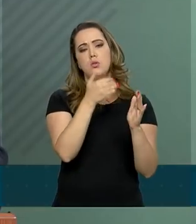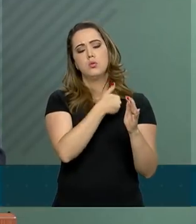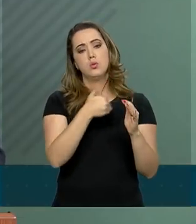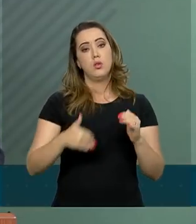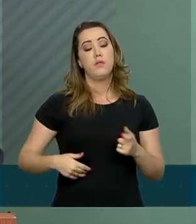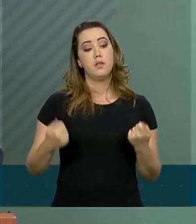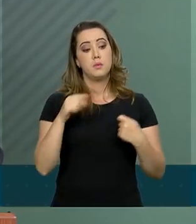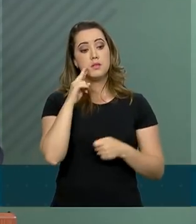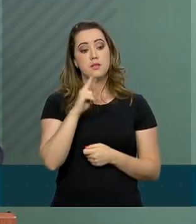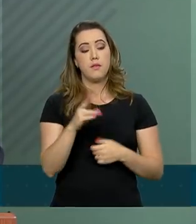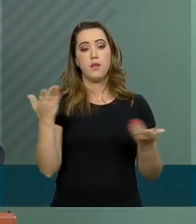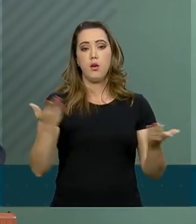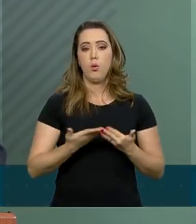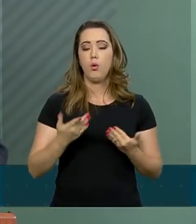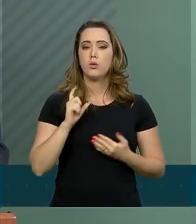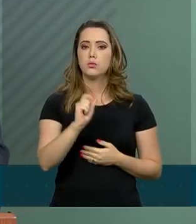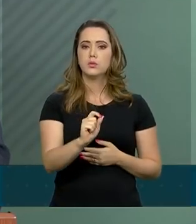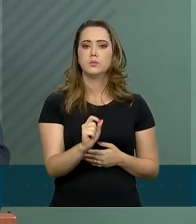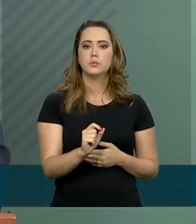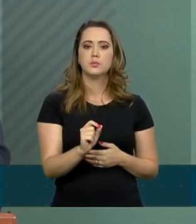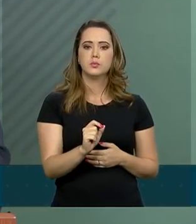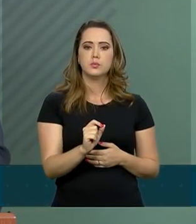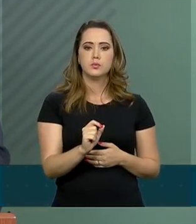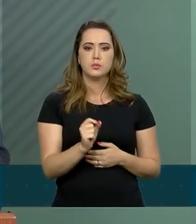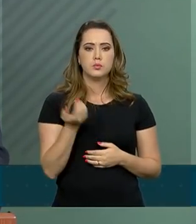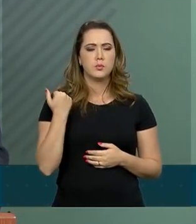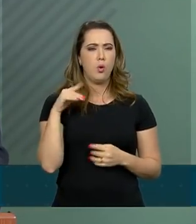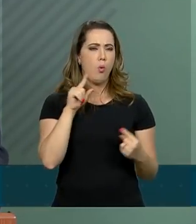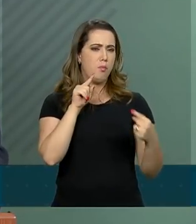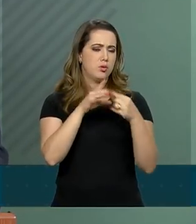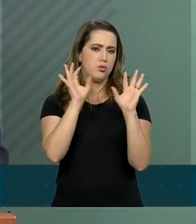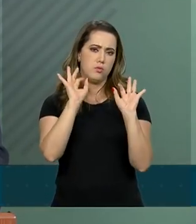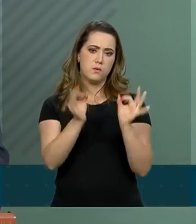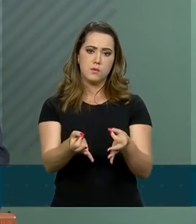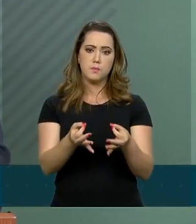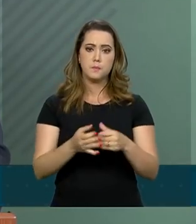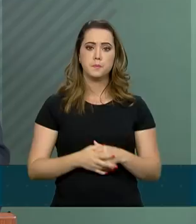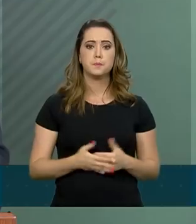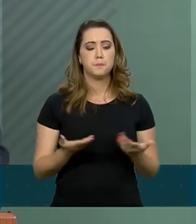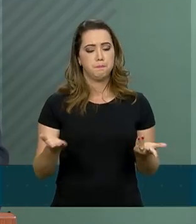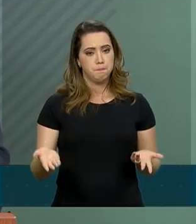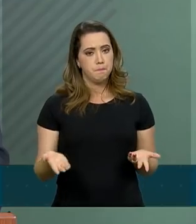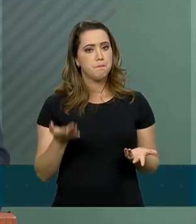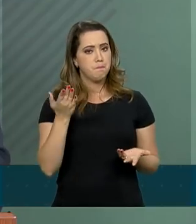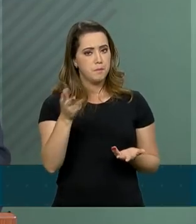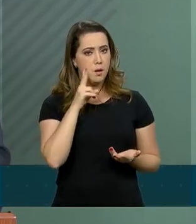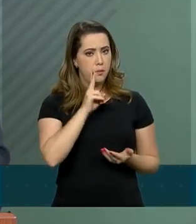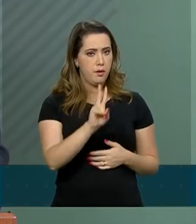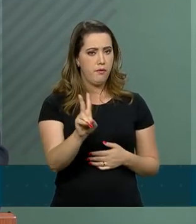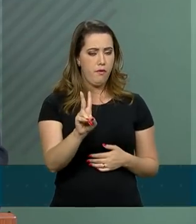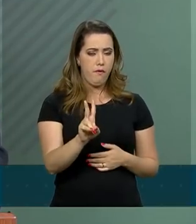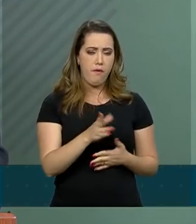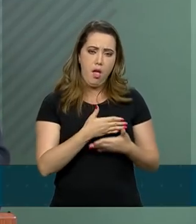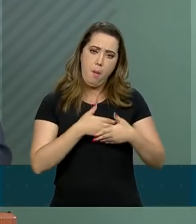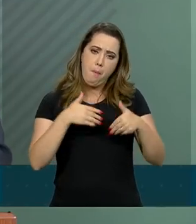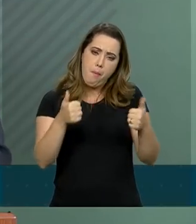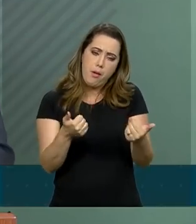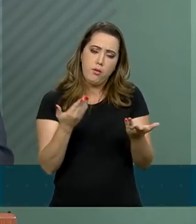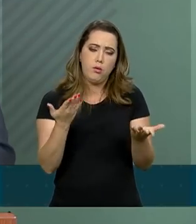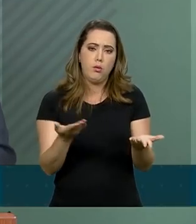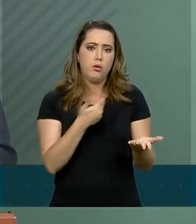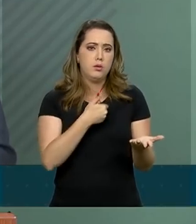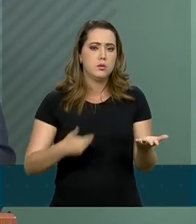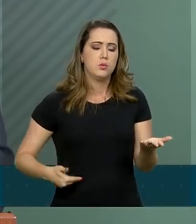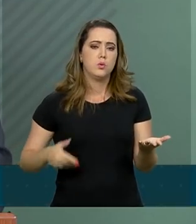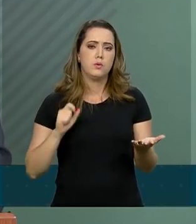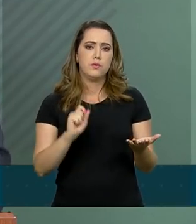enxergar esse processo de uma forma bastante objetiva. E para enxergar isso de forma bastante objetiva, o